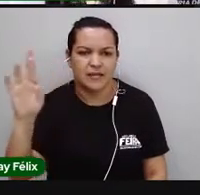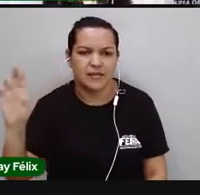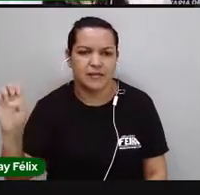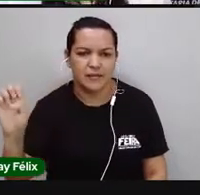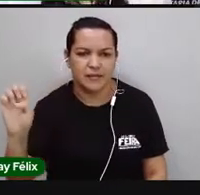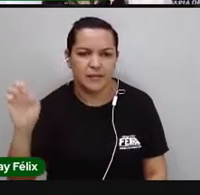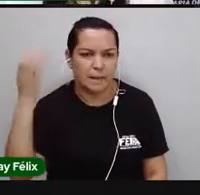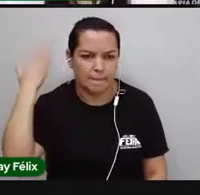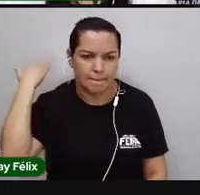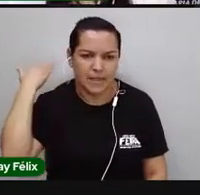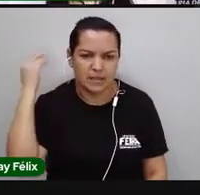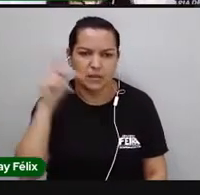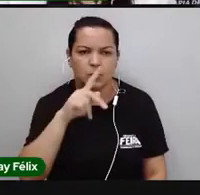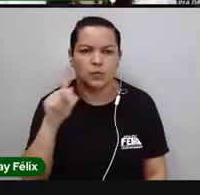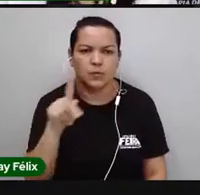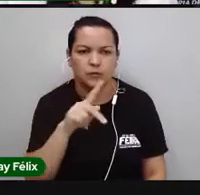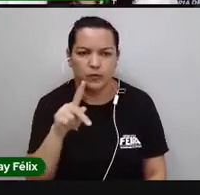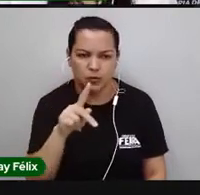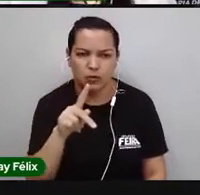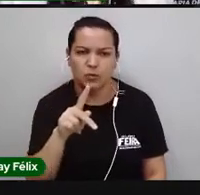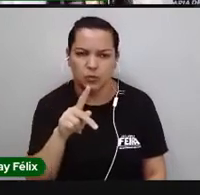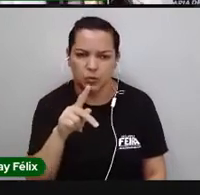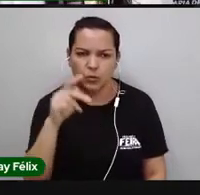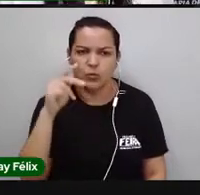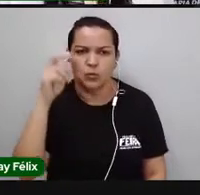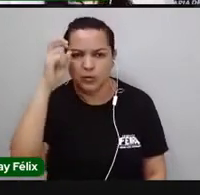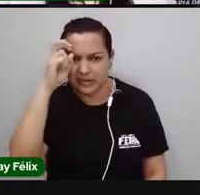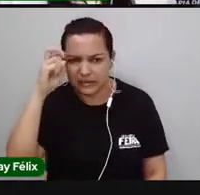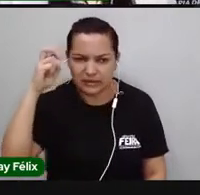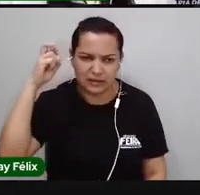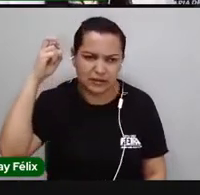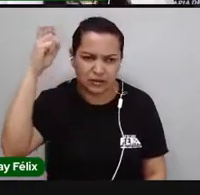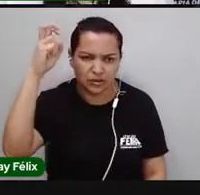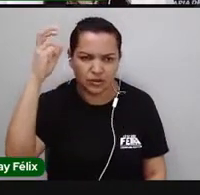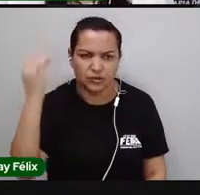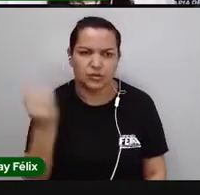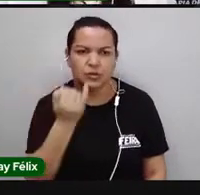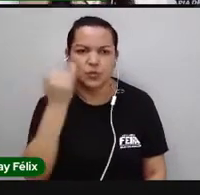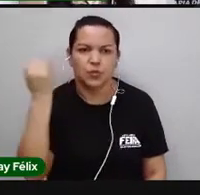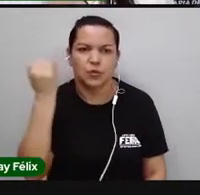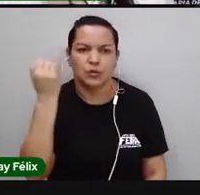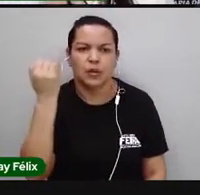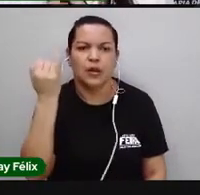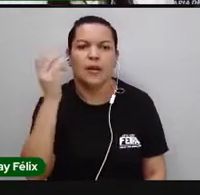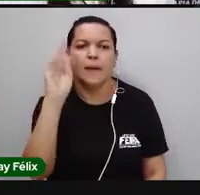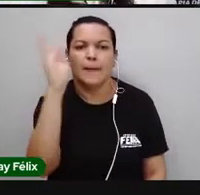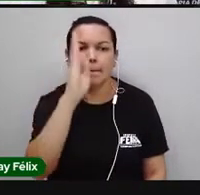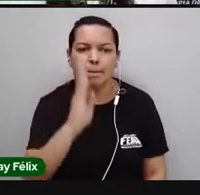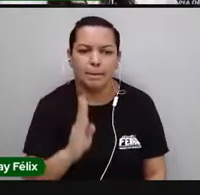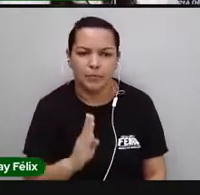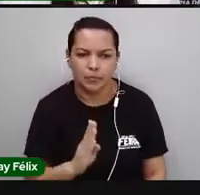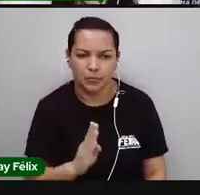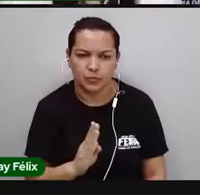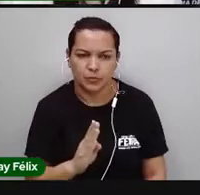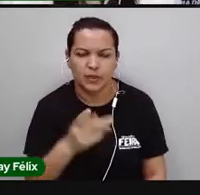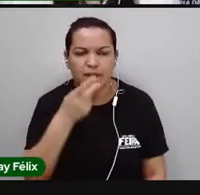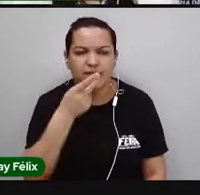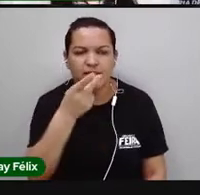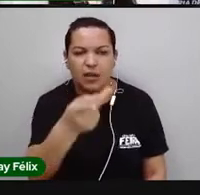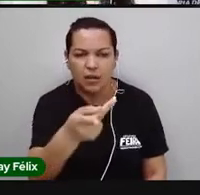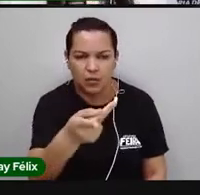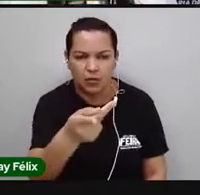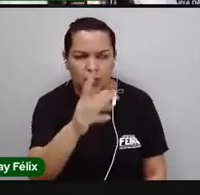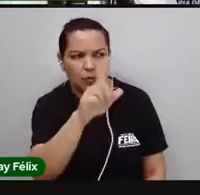que foi um professor muito sabido, muito importante, brasileiro e que diz o seguinte, todos nós